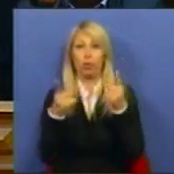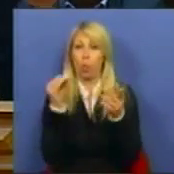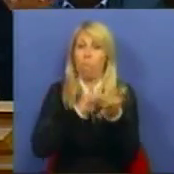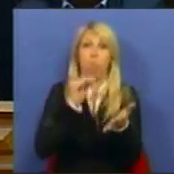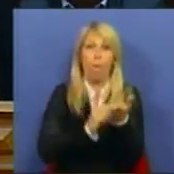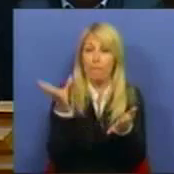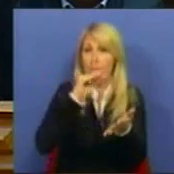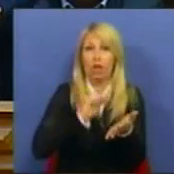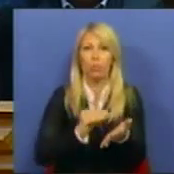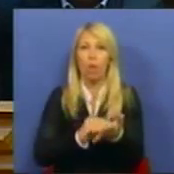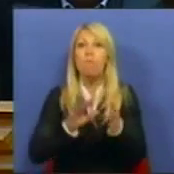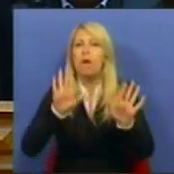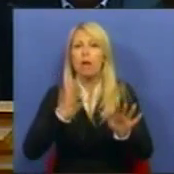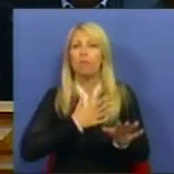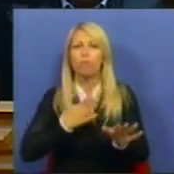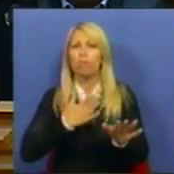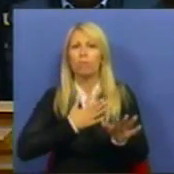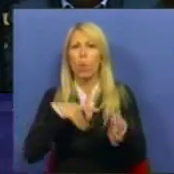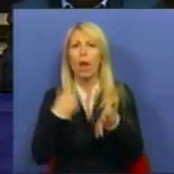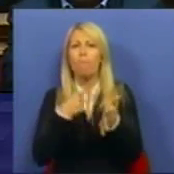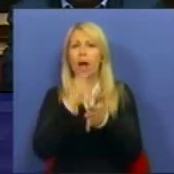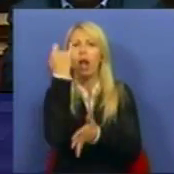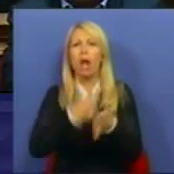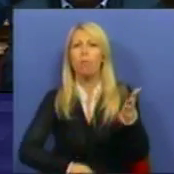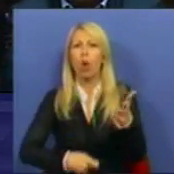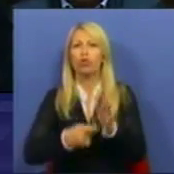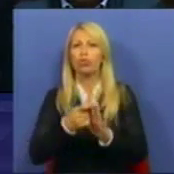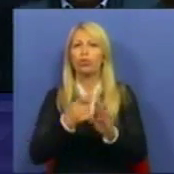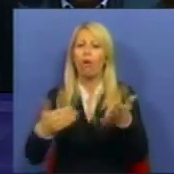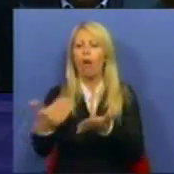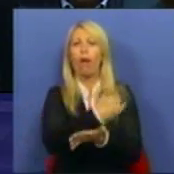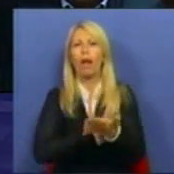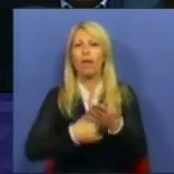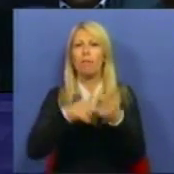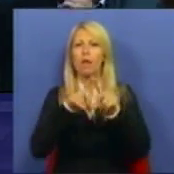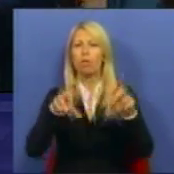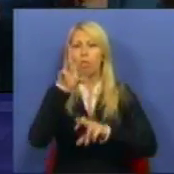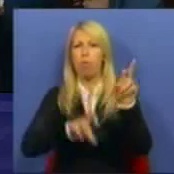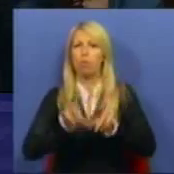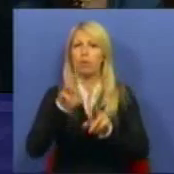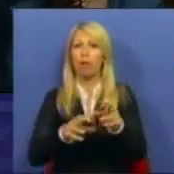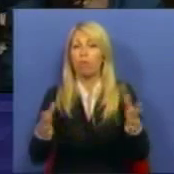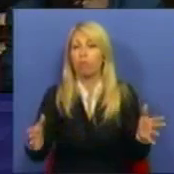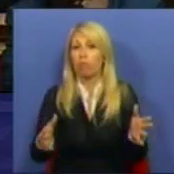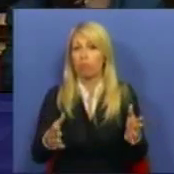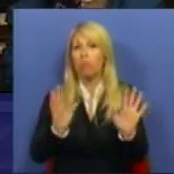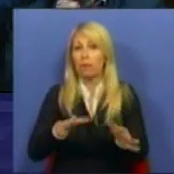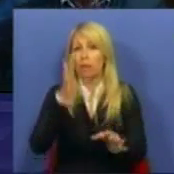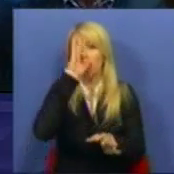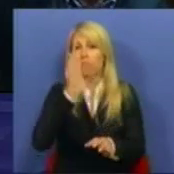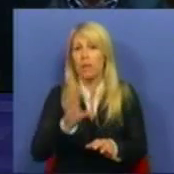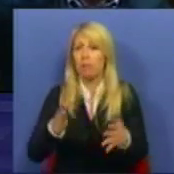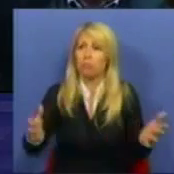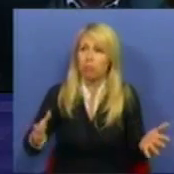que haja tributação dos ganhos da Bolsa. Mas ficámos sobretudo a saber que o Sr. Primeiro-Ministro,